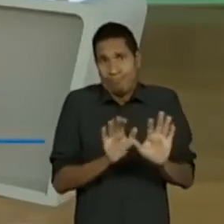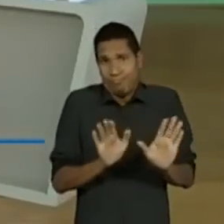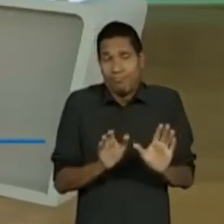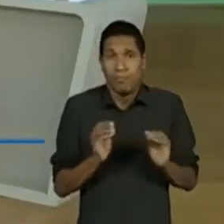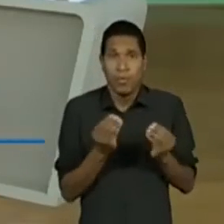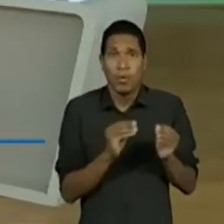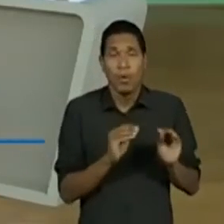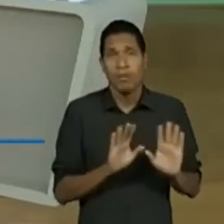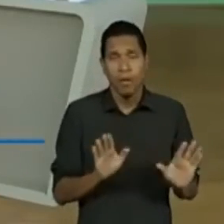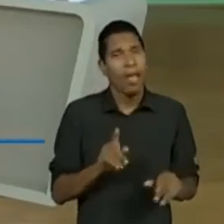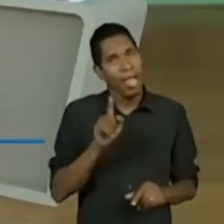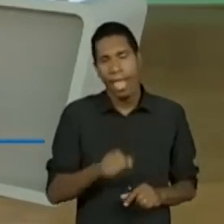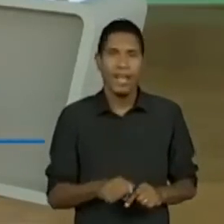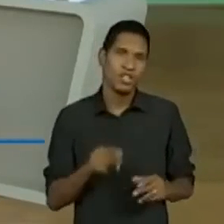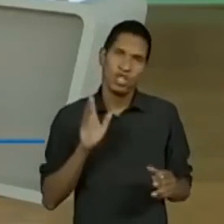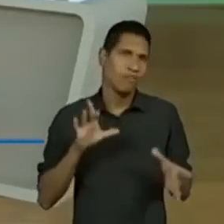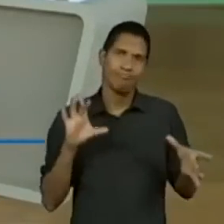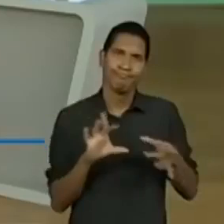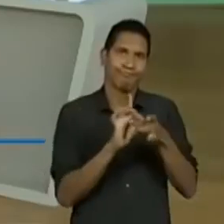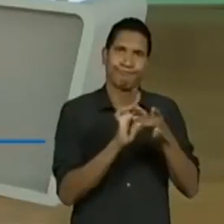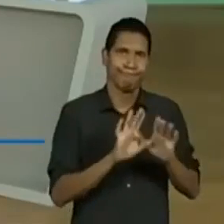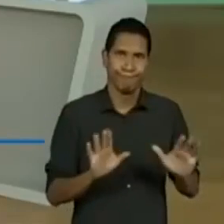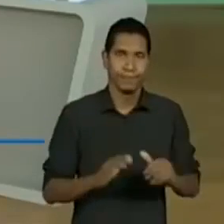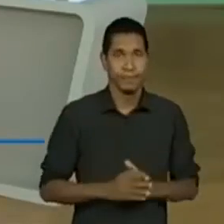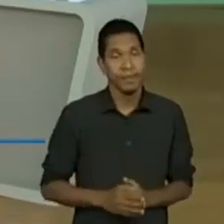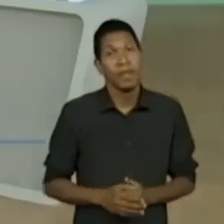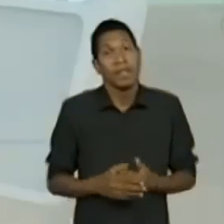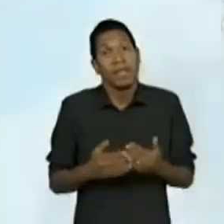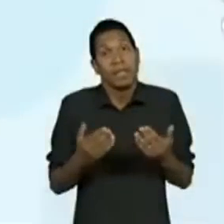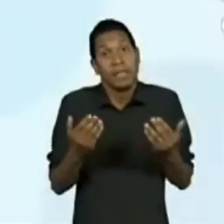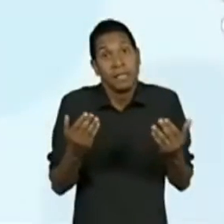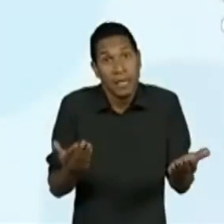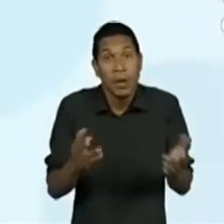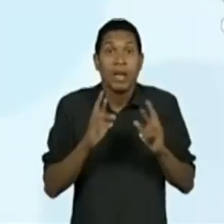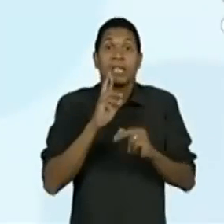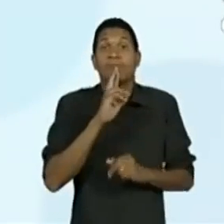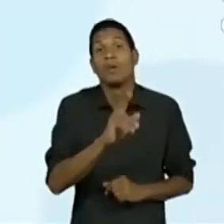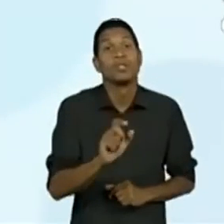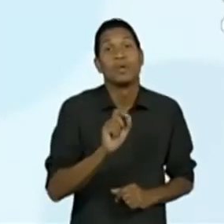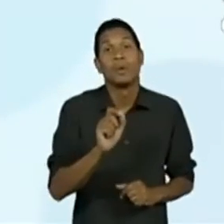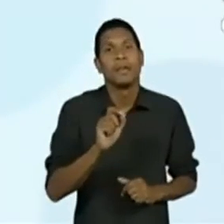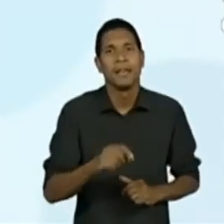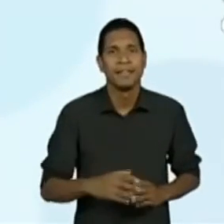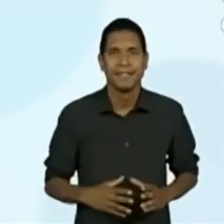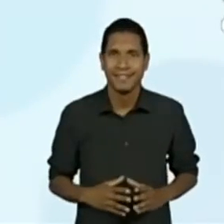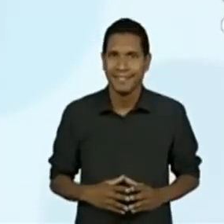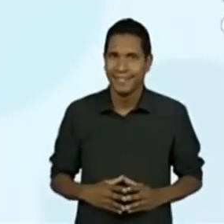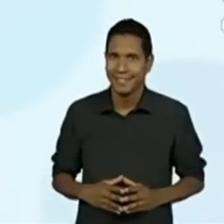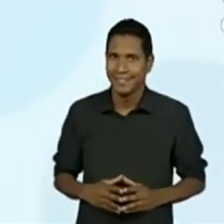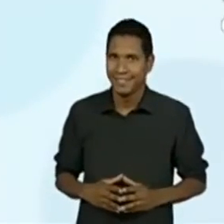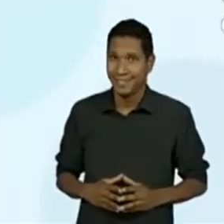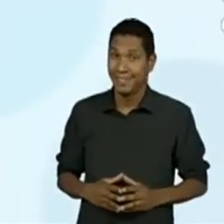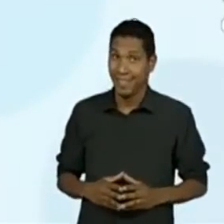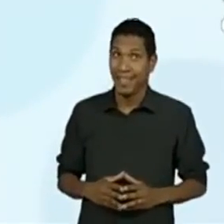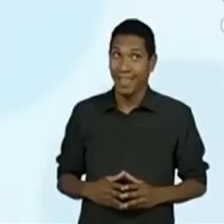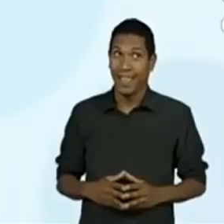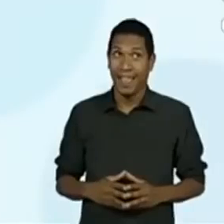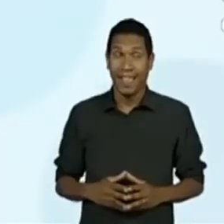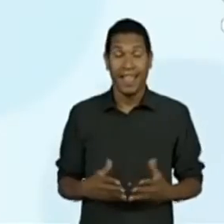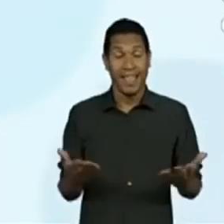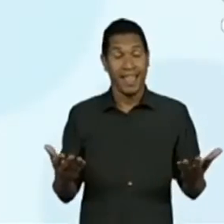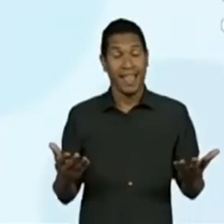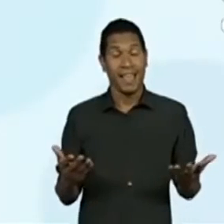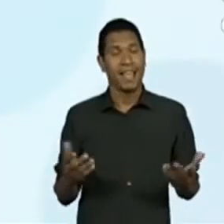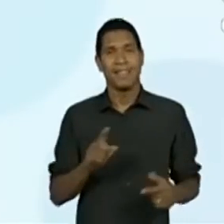Então, isso está parte sim. Então, ou seja, respondendo a... Esclarecendo a situação,